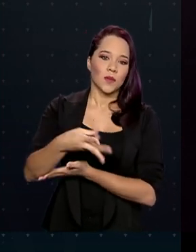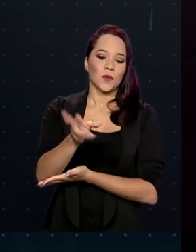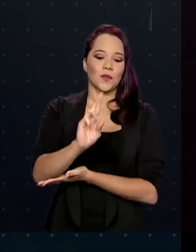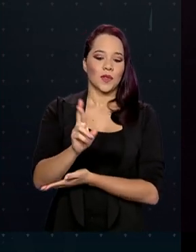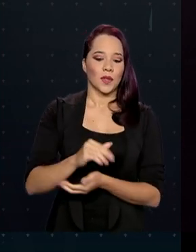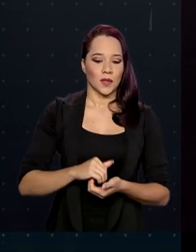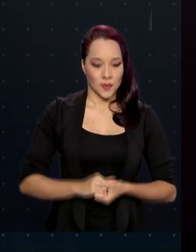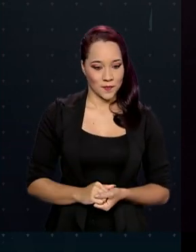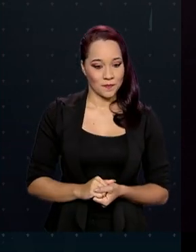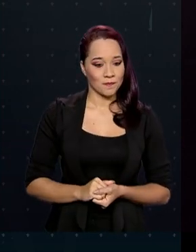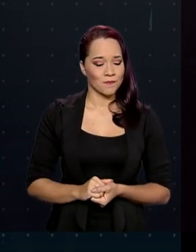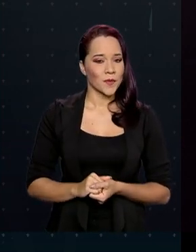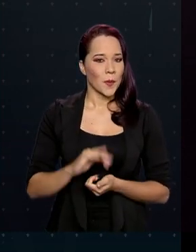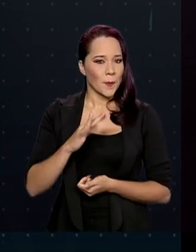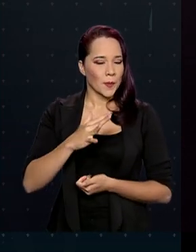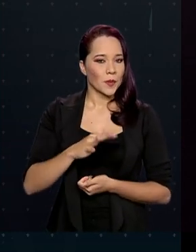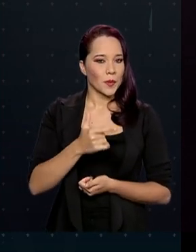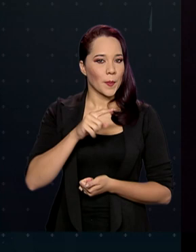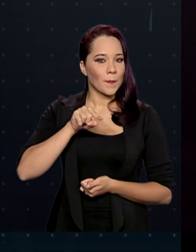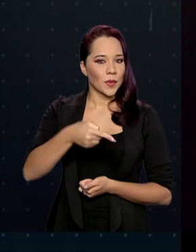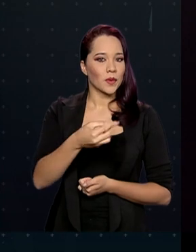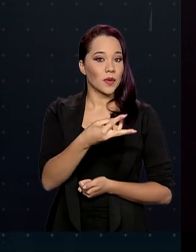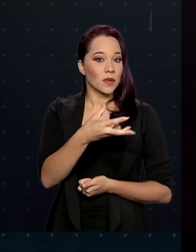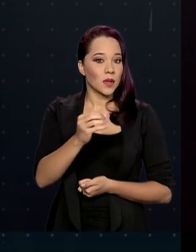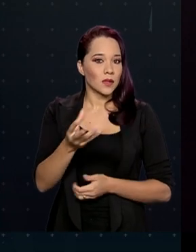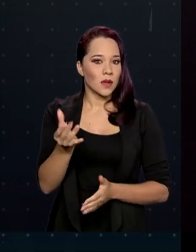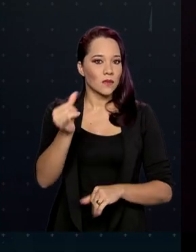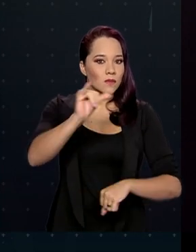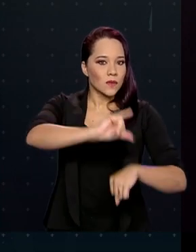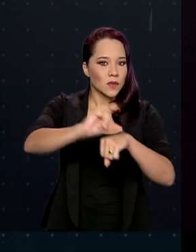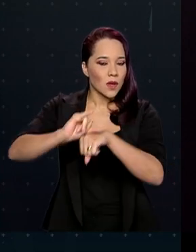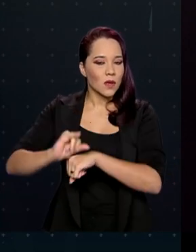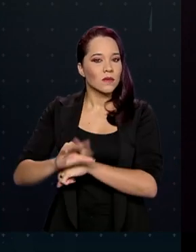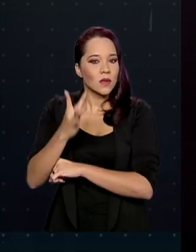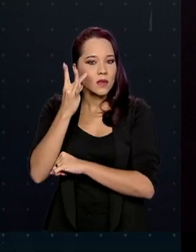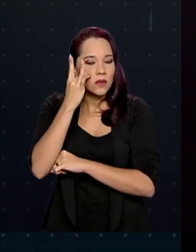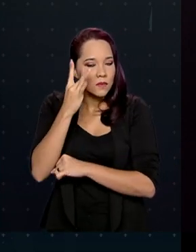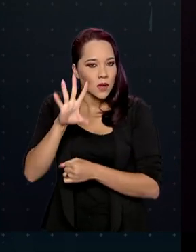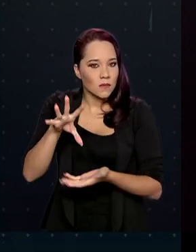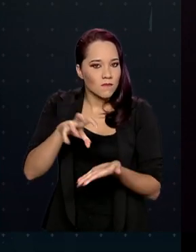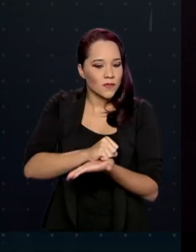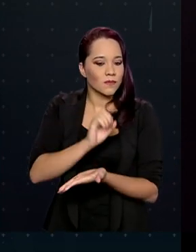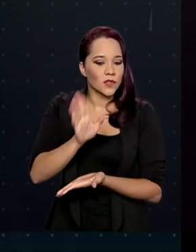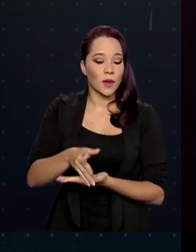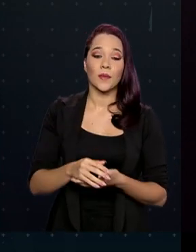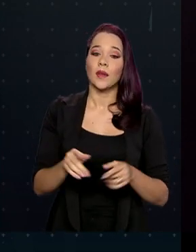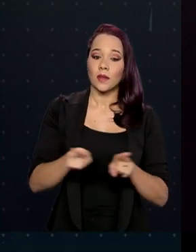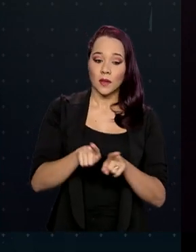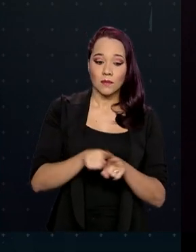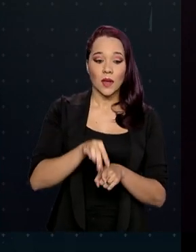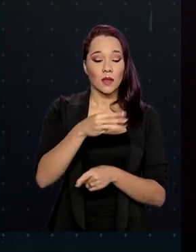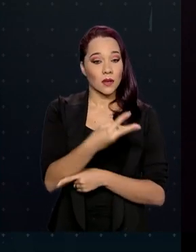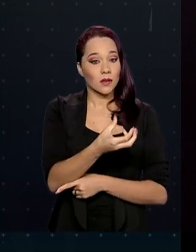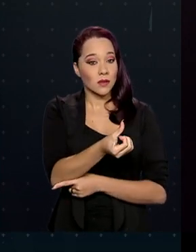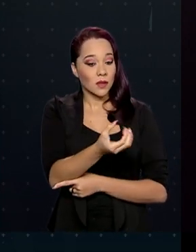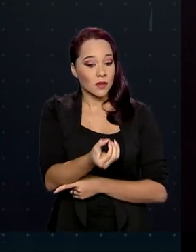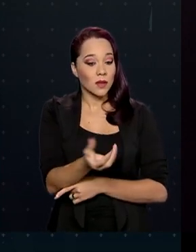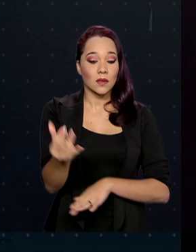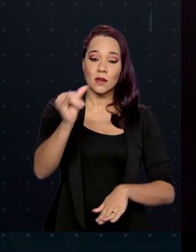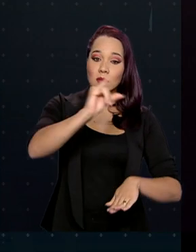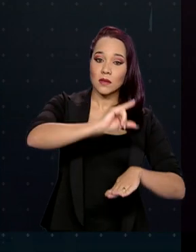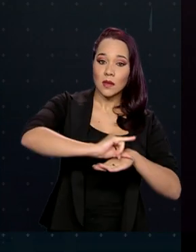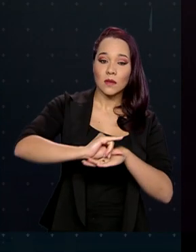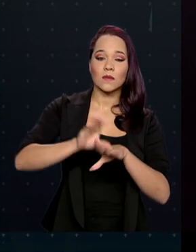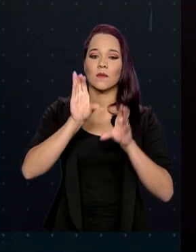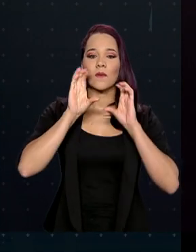cerca de 1.300 centros de atendimento credenciados, além de 360 centros